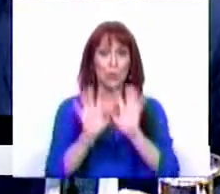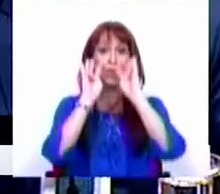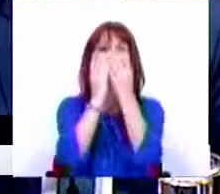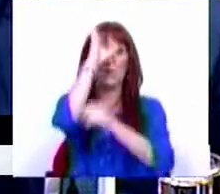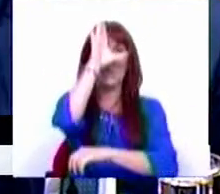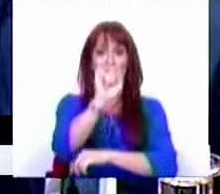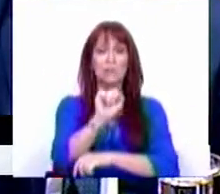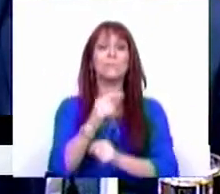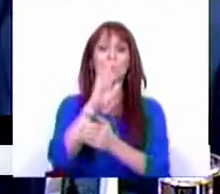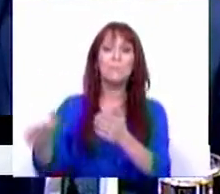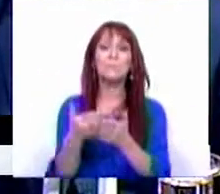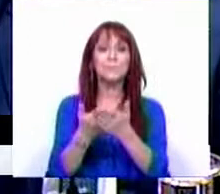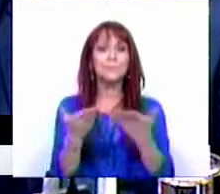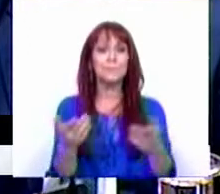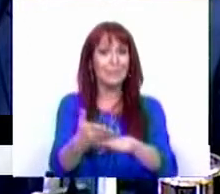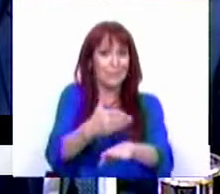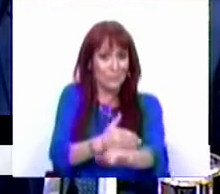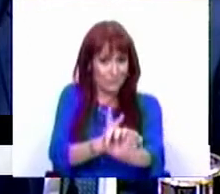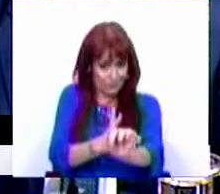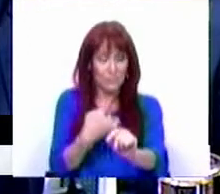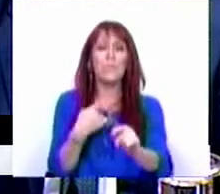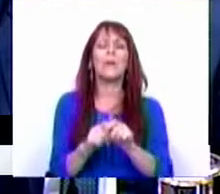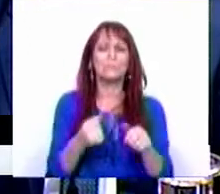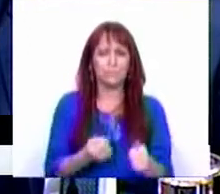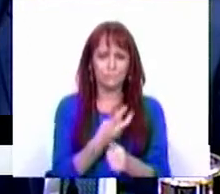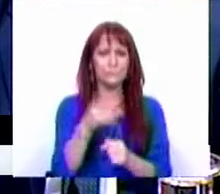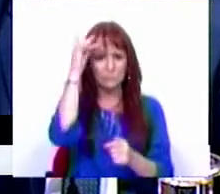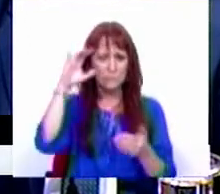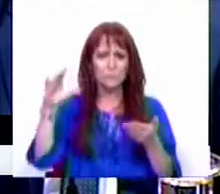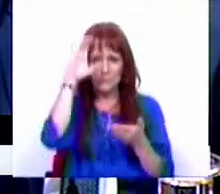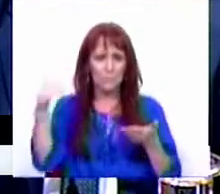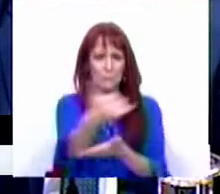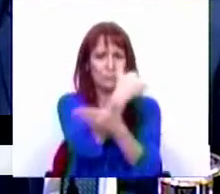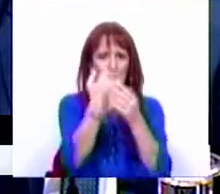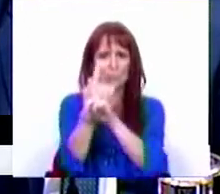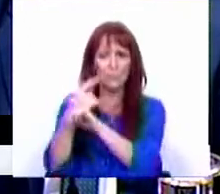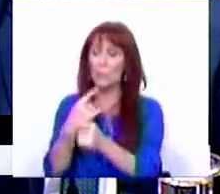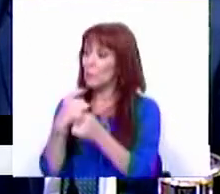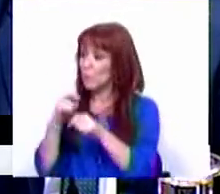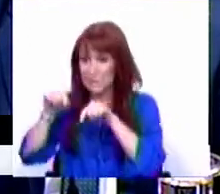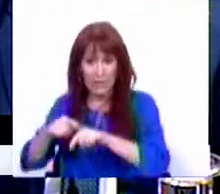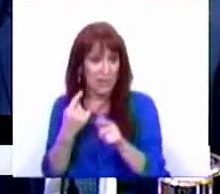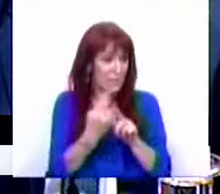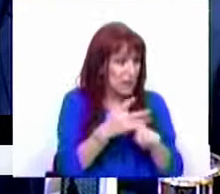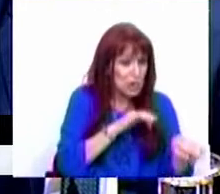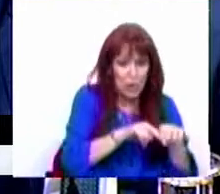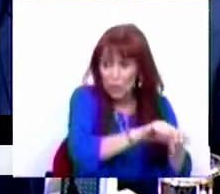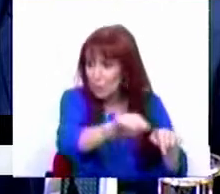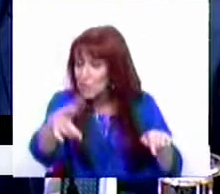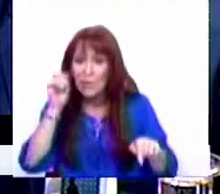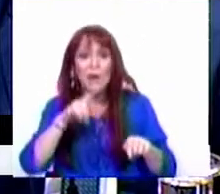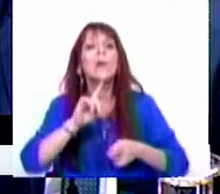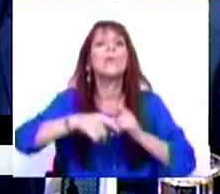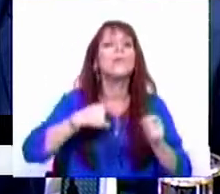Ministros, foi apresentado e, antes disso, tivemos um conjunto de auscultações, porque foi perguntado aqui, por vários Srs. Deputados, quem